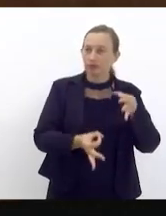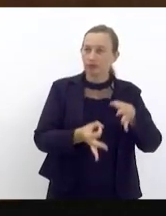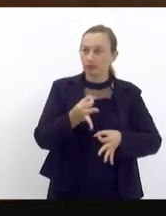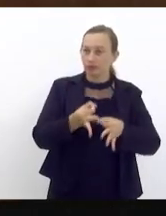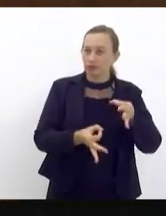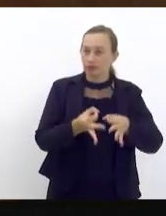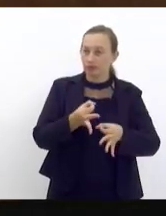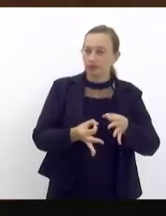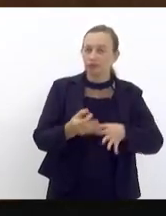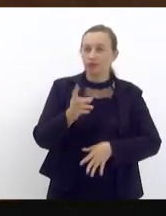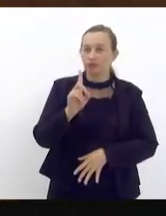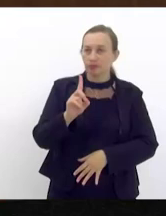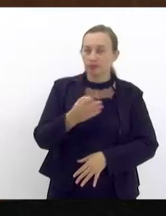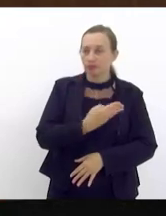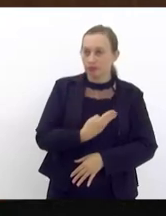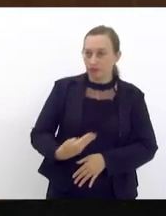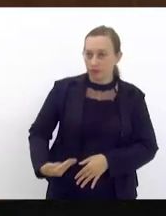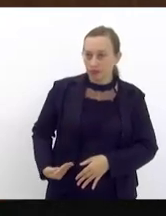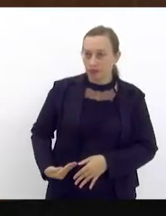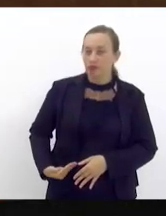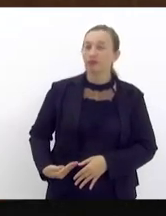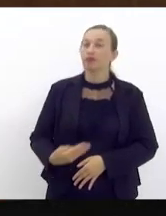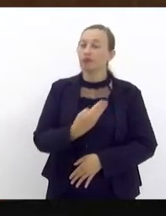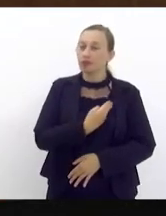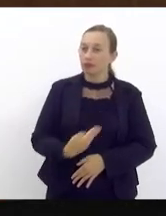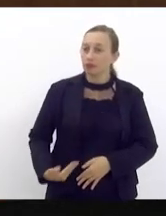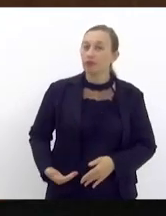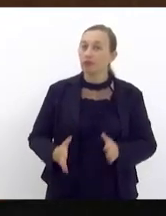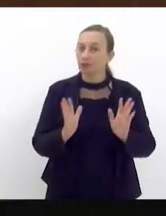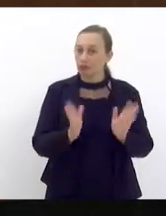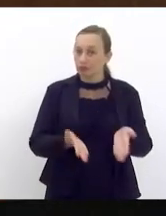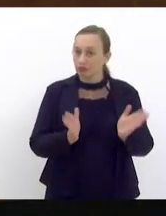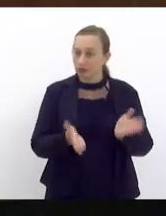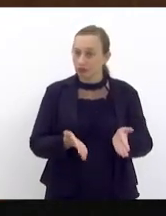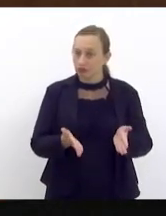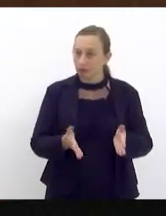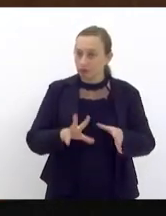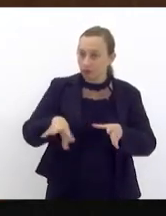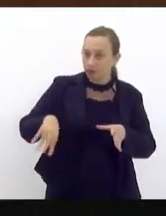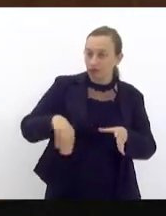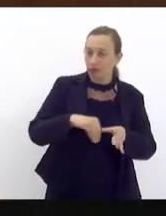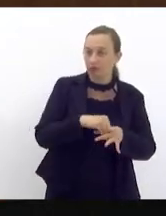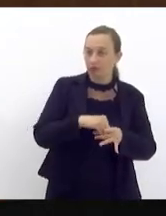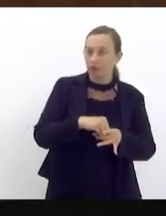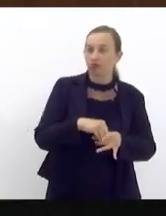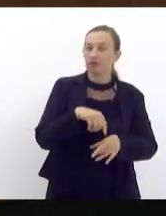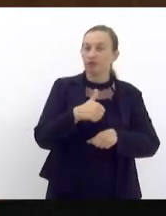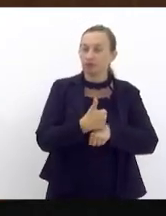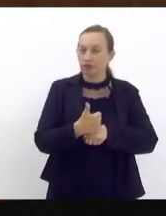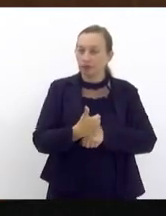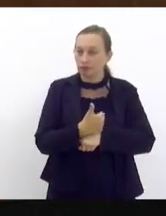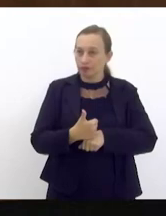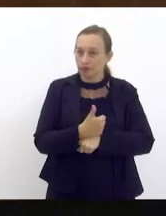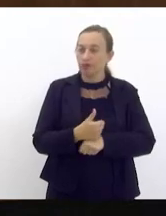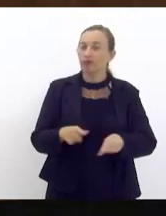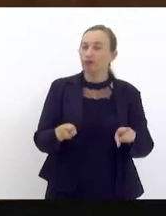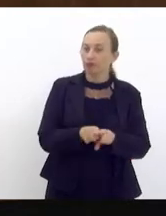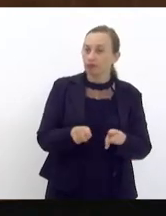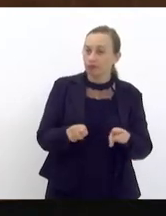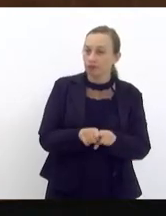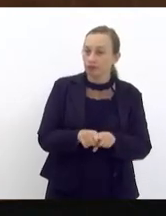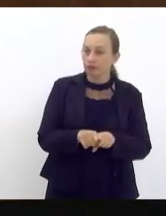é do governador cabe ao governador agora fazer a reintegração desses profissionais e está aqui também